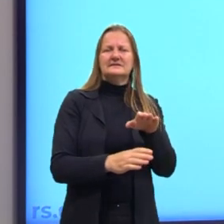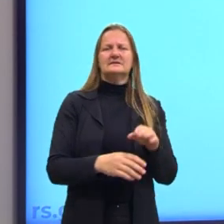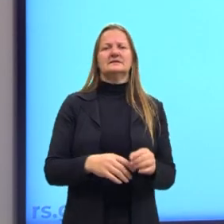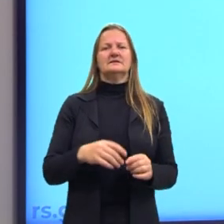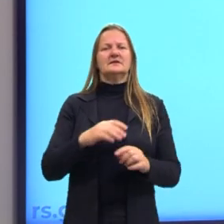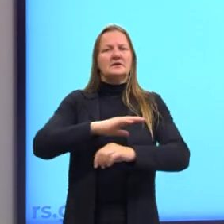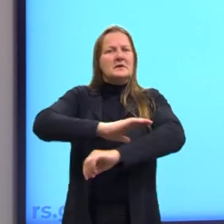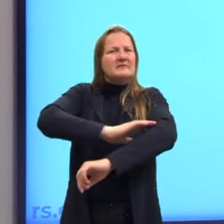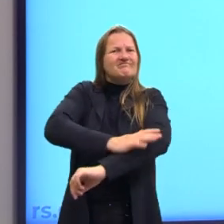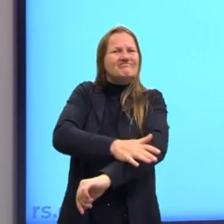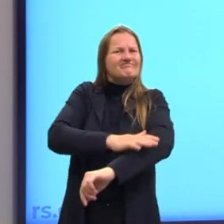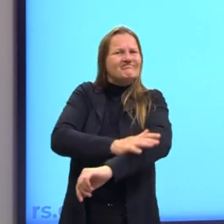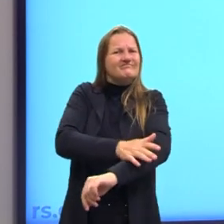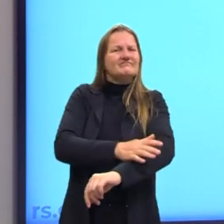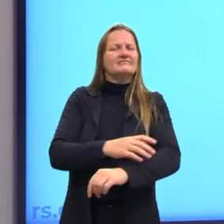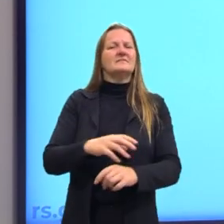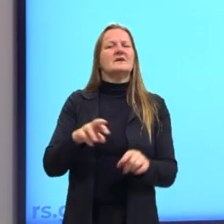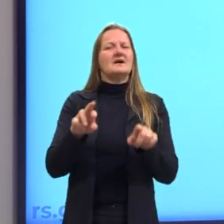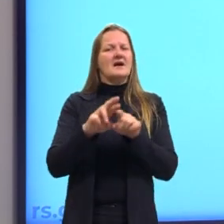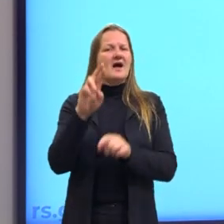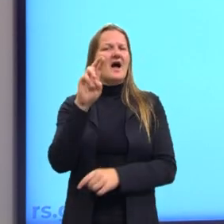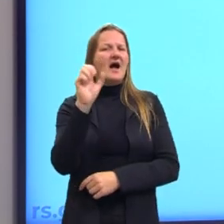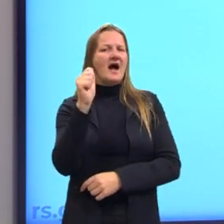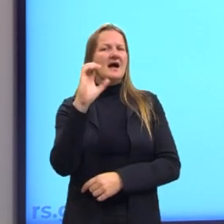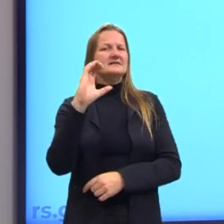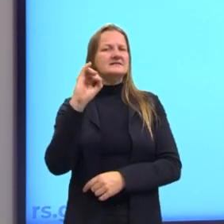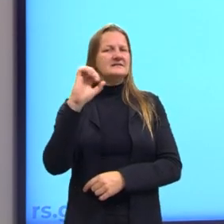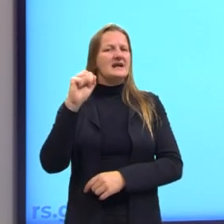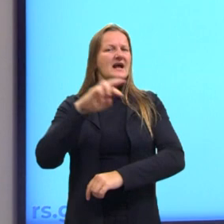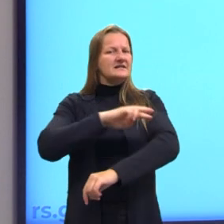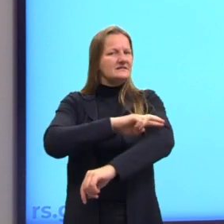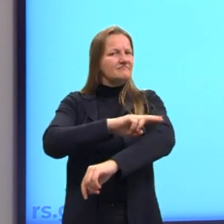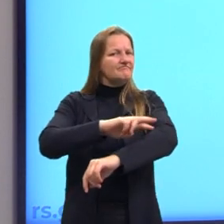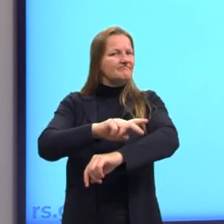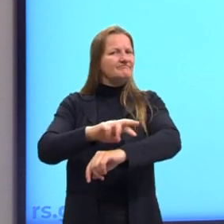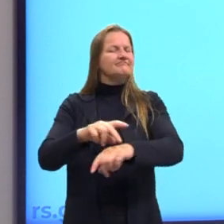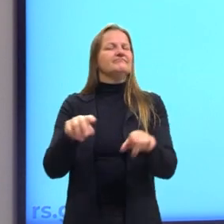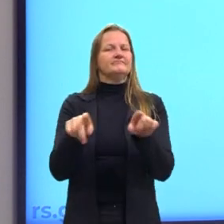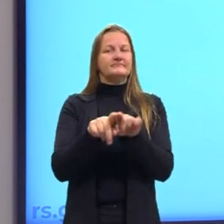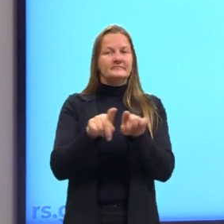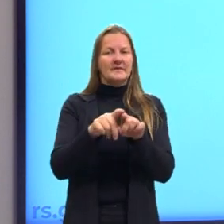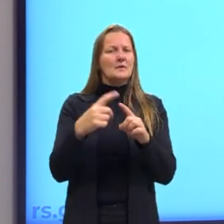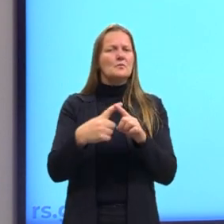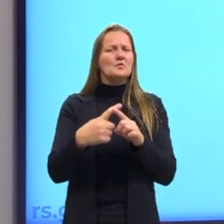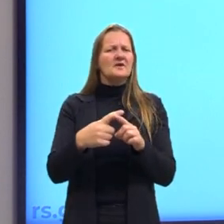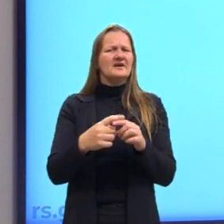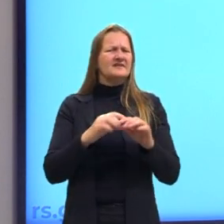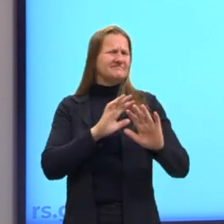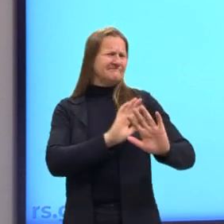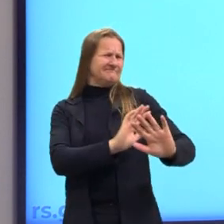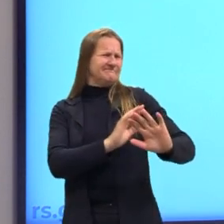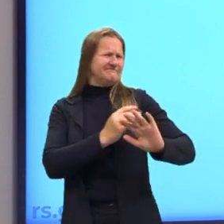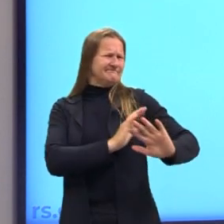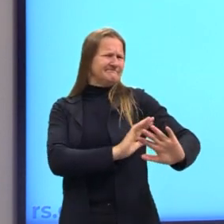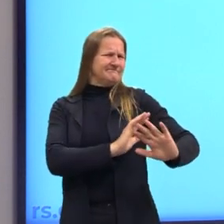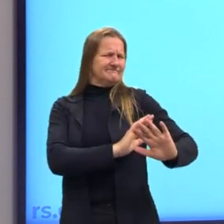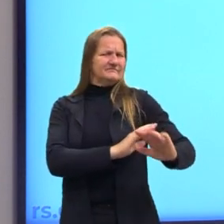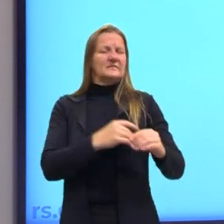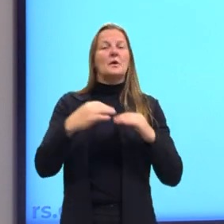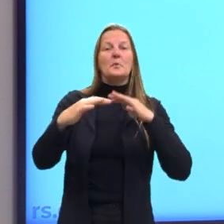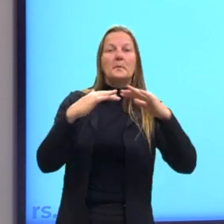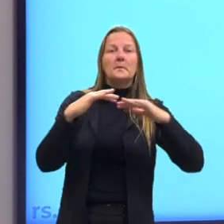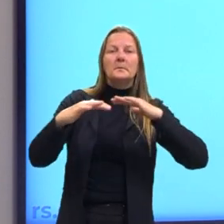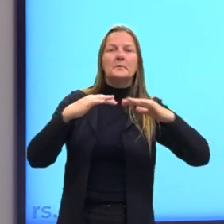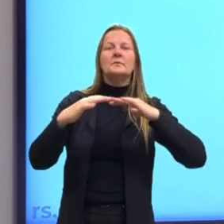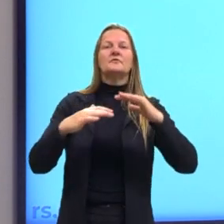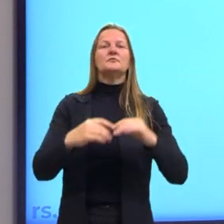raciais. Por que nós temos esse problema? Nós enfrentamos essa resistência, nós vemos movimentos,